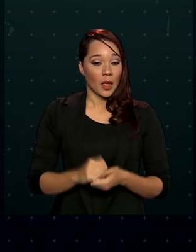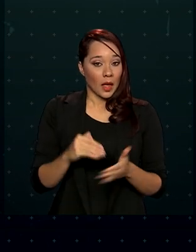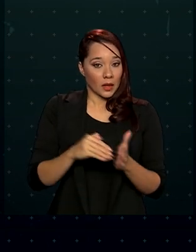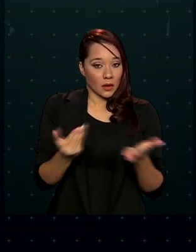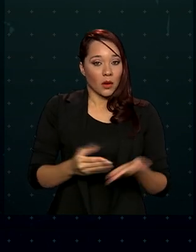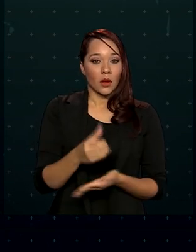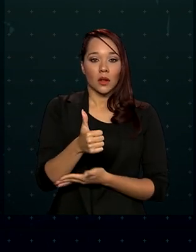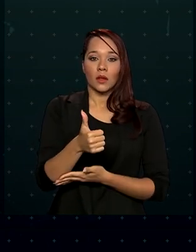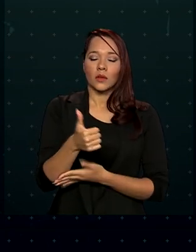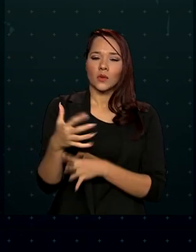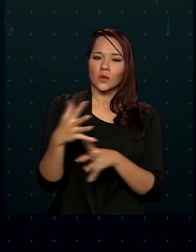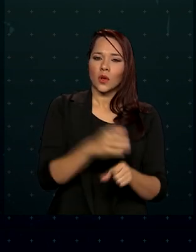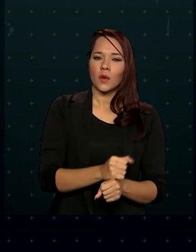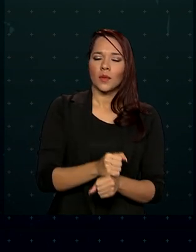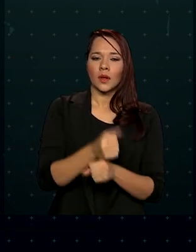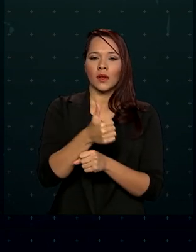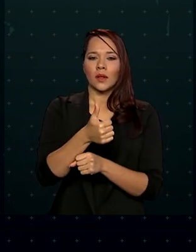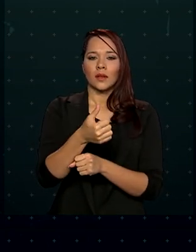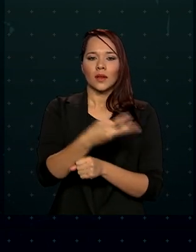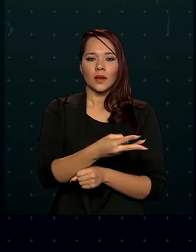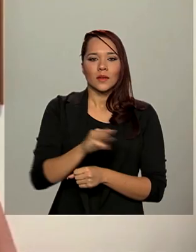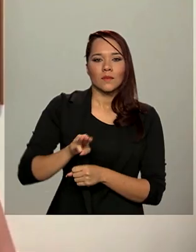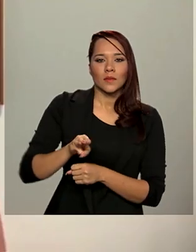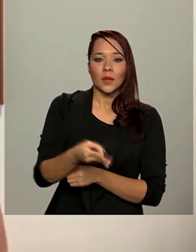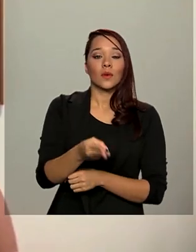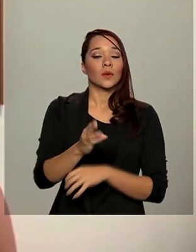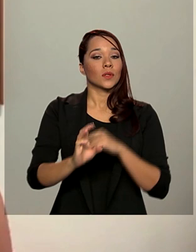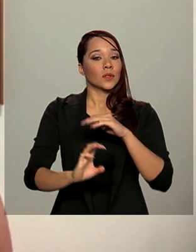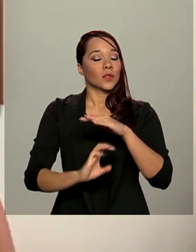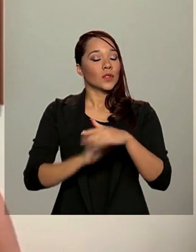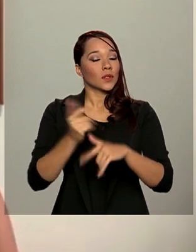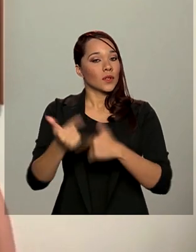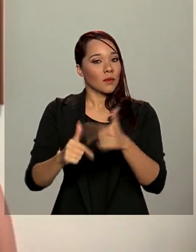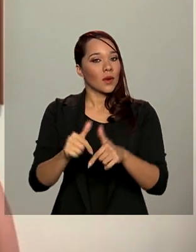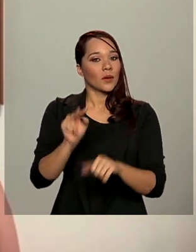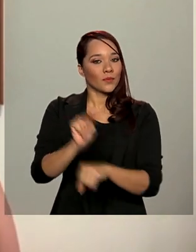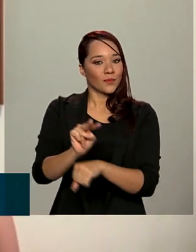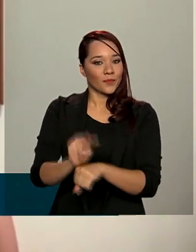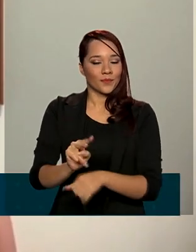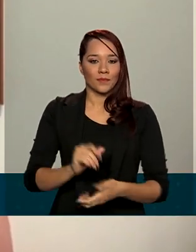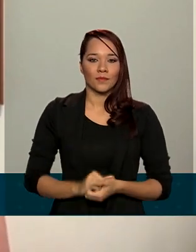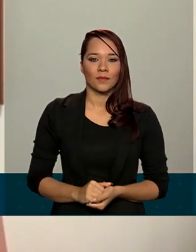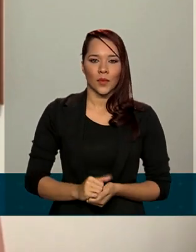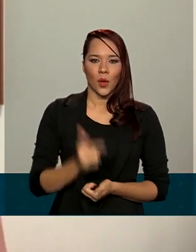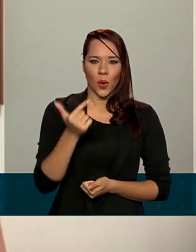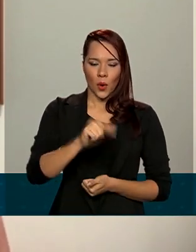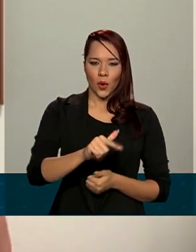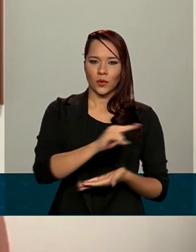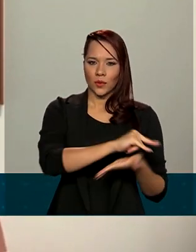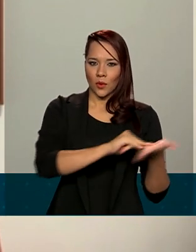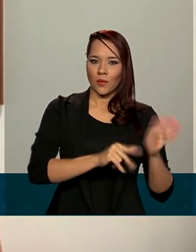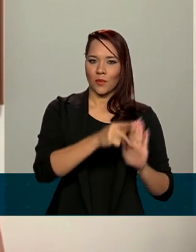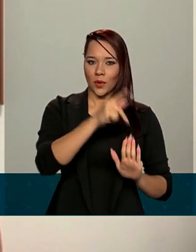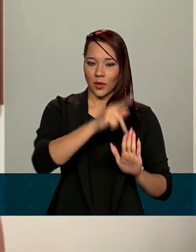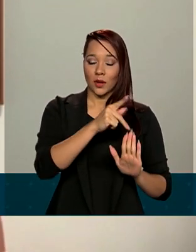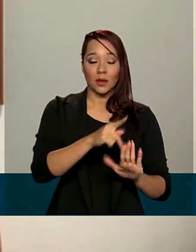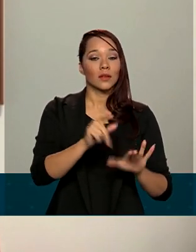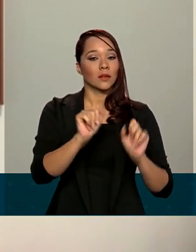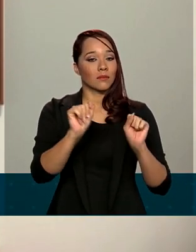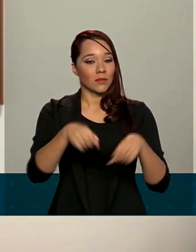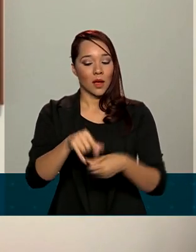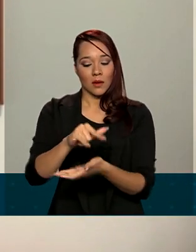empregos já foram preservados com o bem. Outra portaria editada pelo governo também permite a